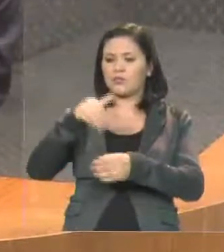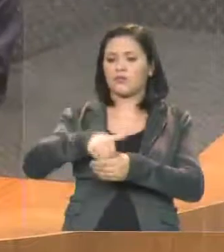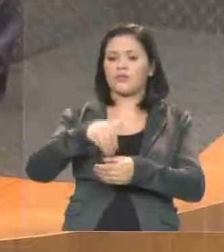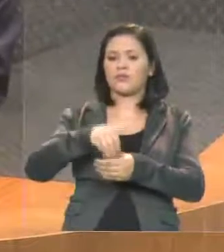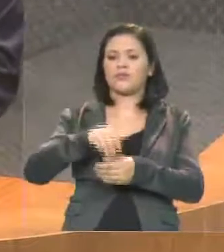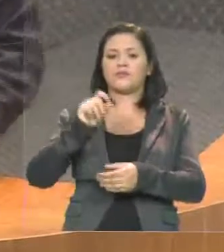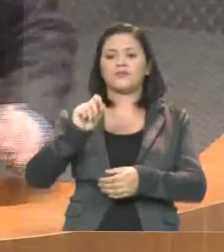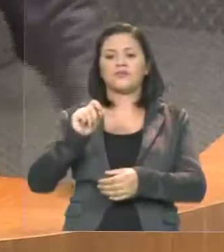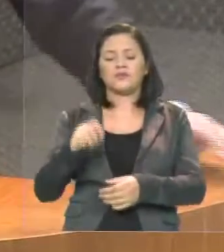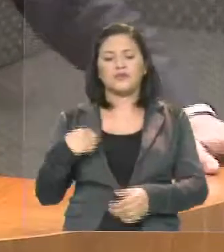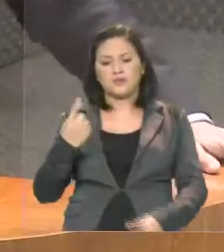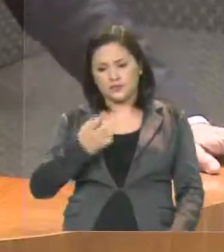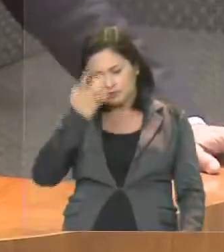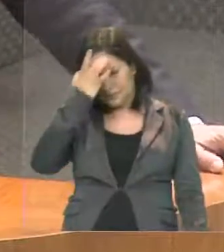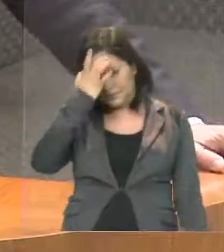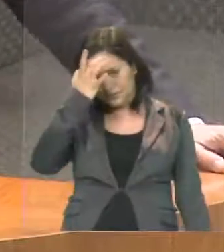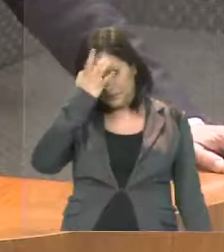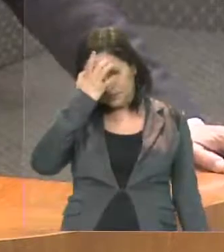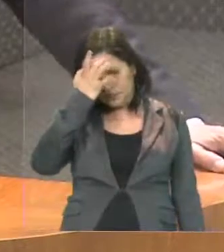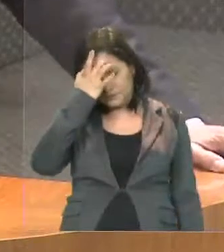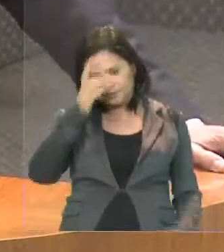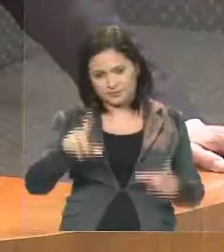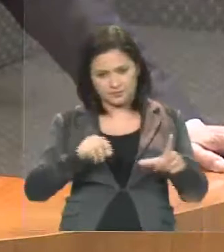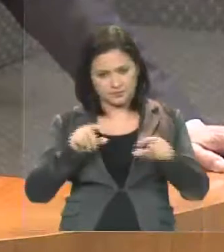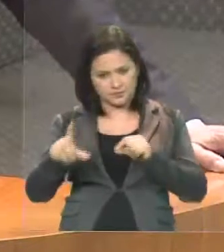aquilo que a nossa consciência se assim recomendar.